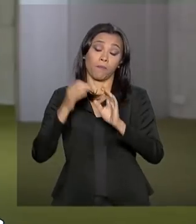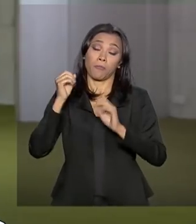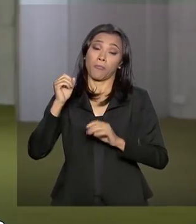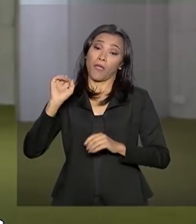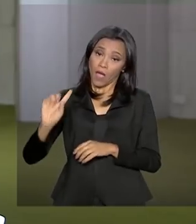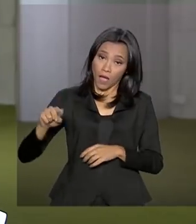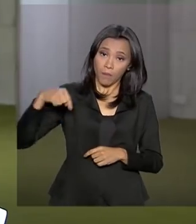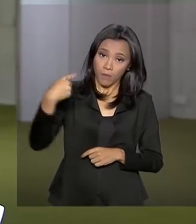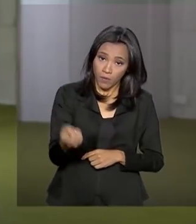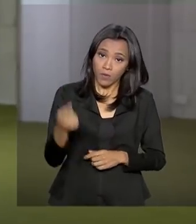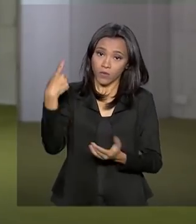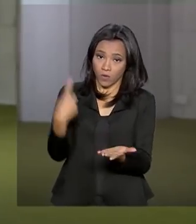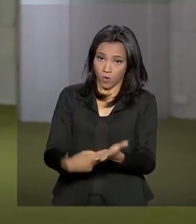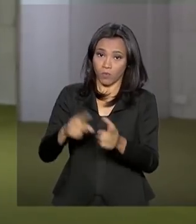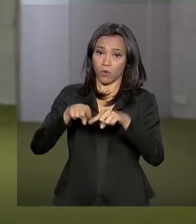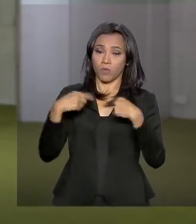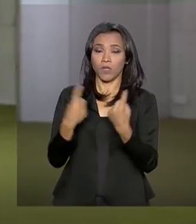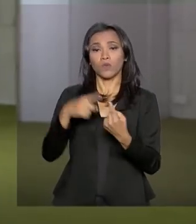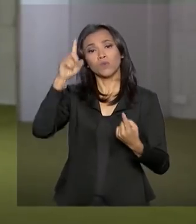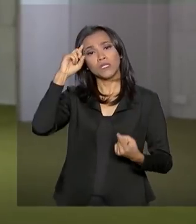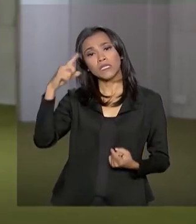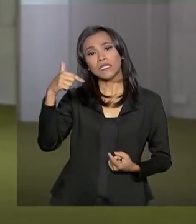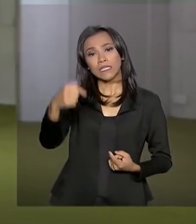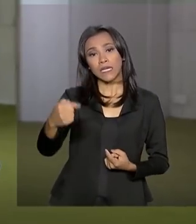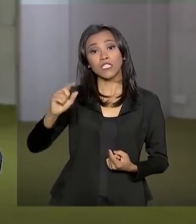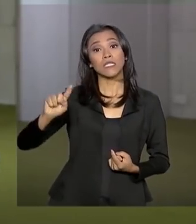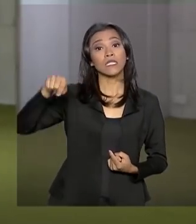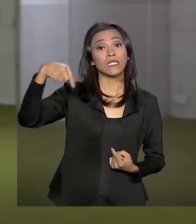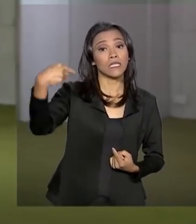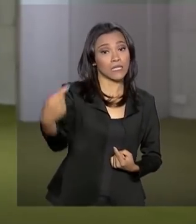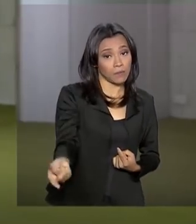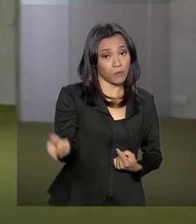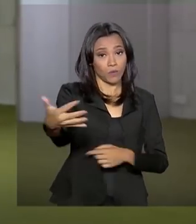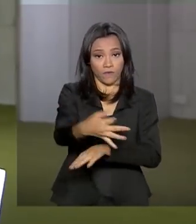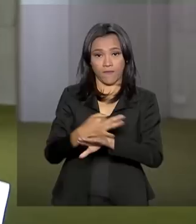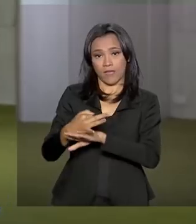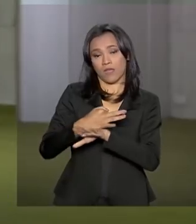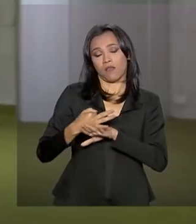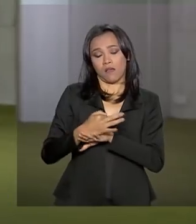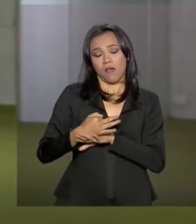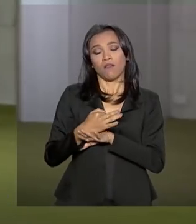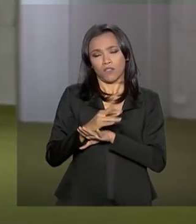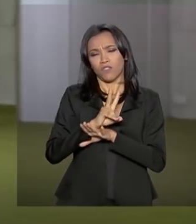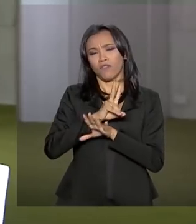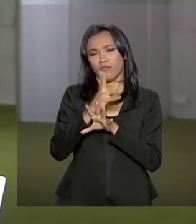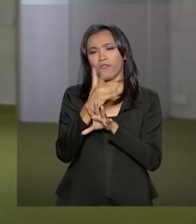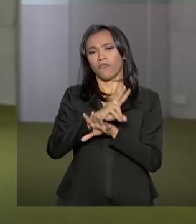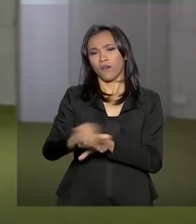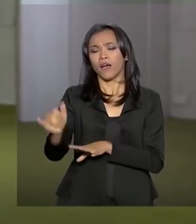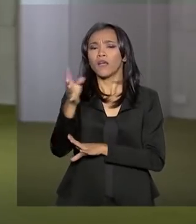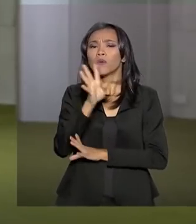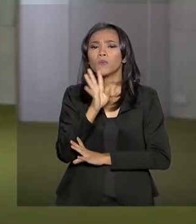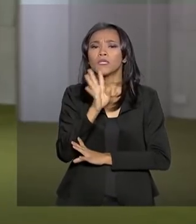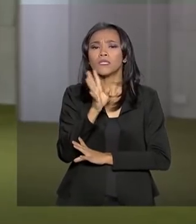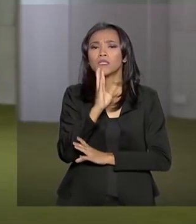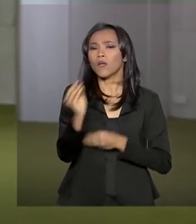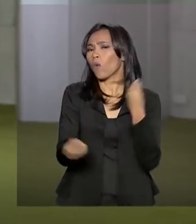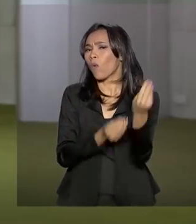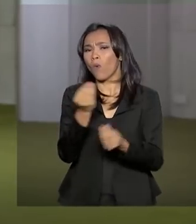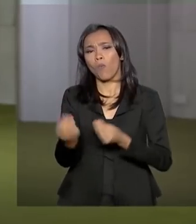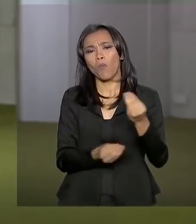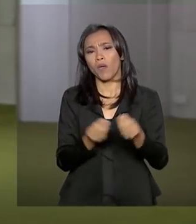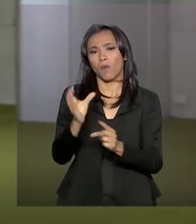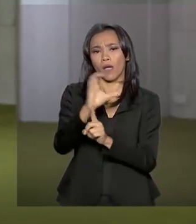Comissão Especial ficou marcada para o dia 7 depois do feriado, até lá a gente deve conhecer um cronograma de trabalho que será